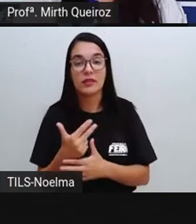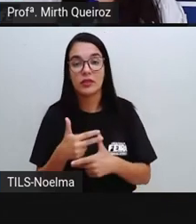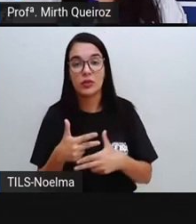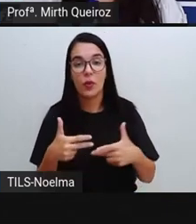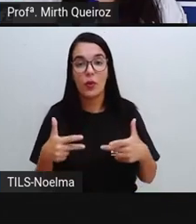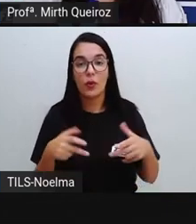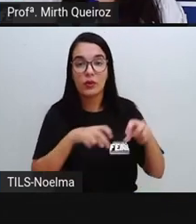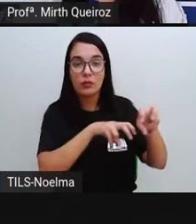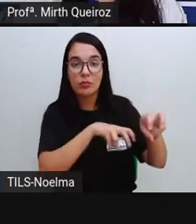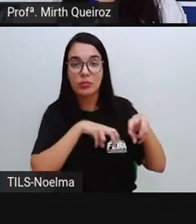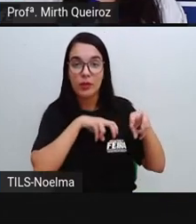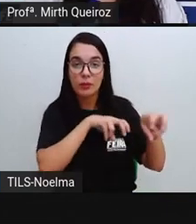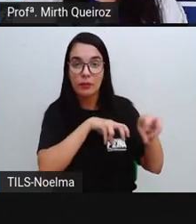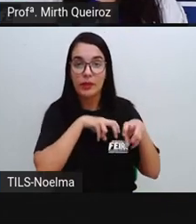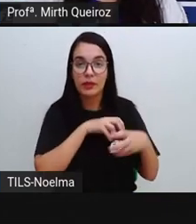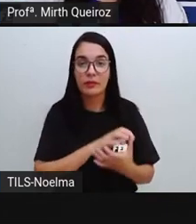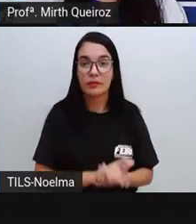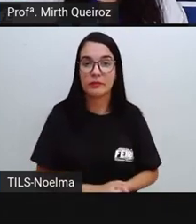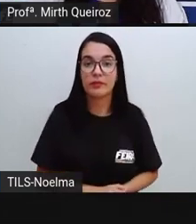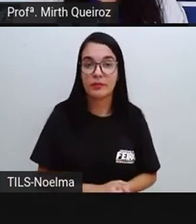território aí do portal do sertão.